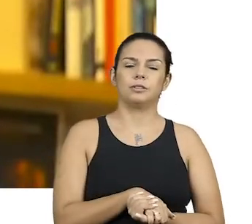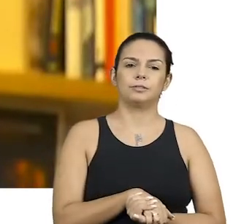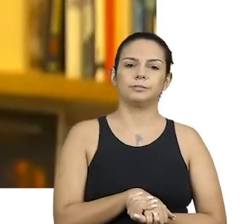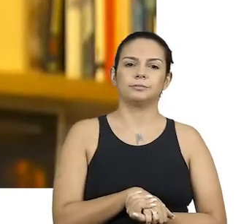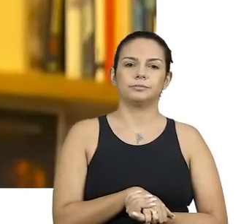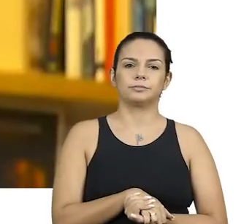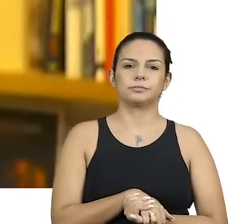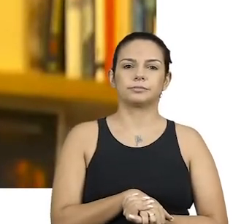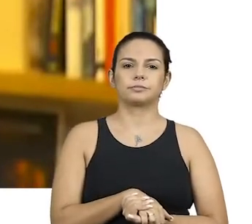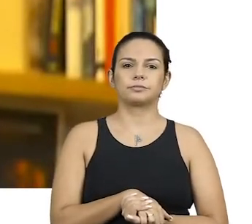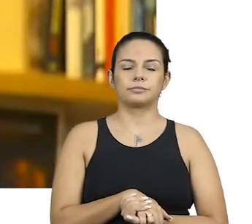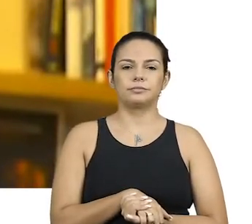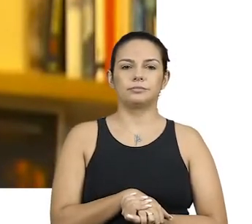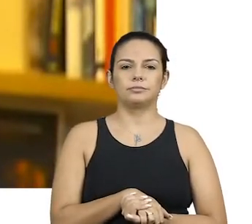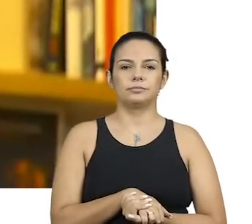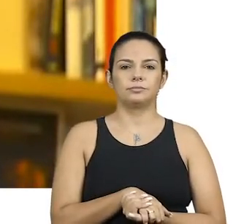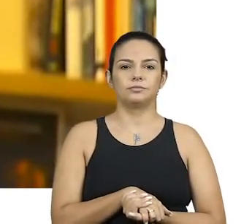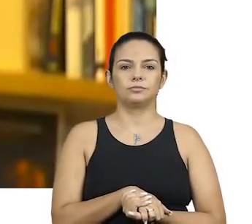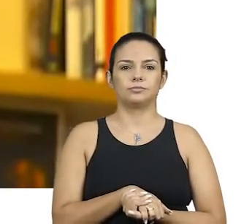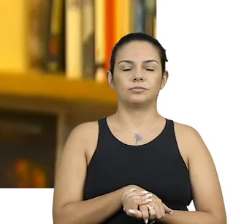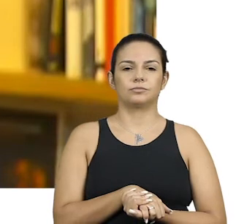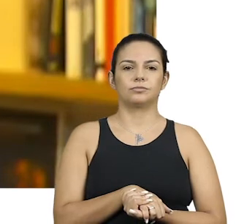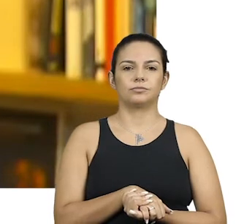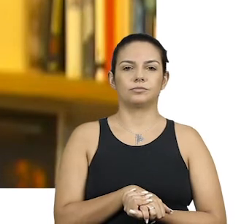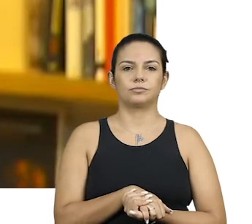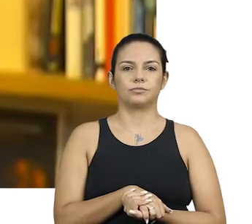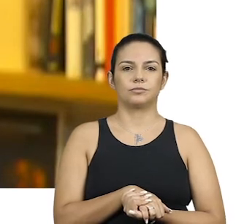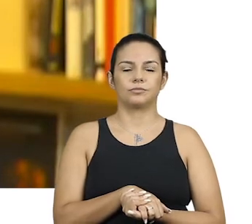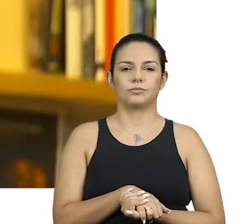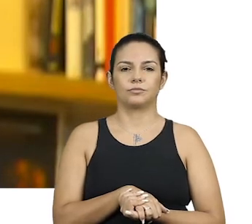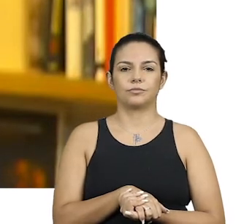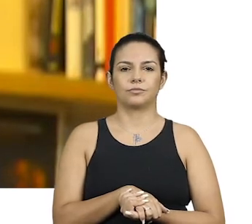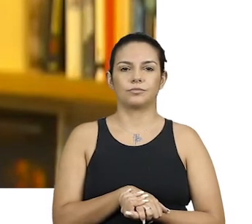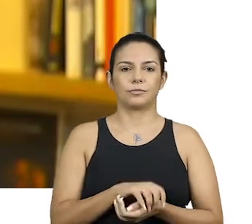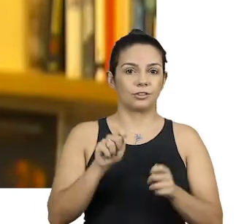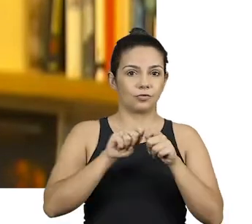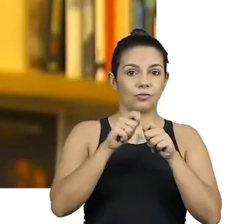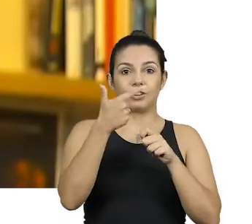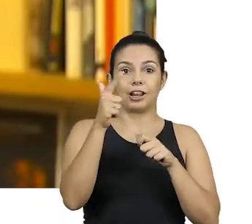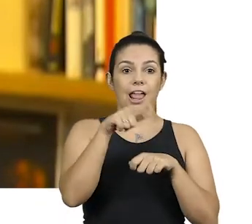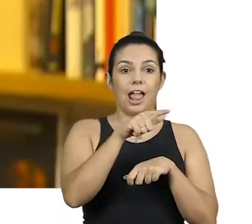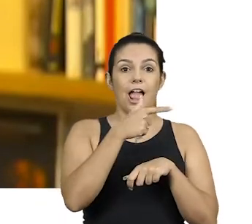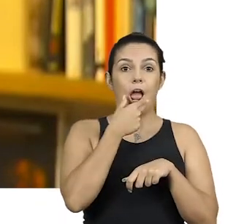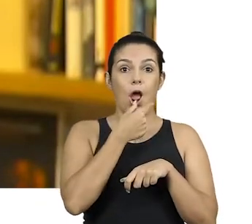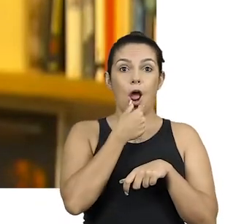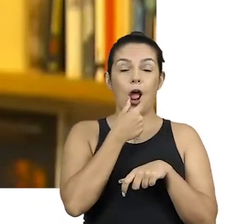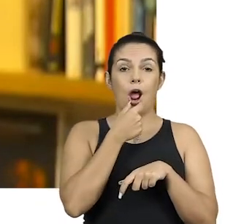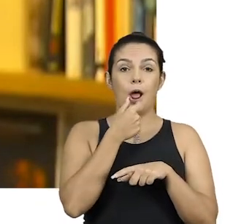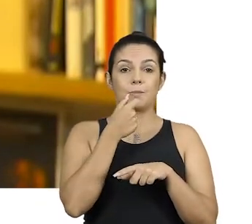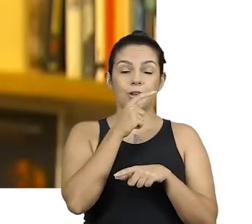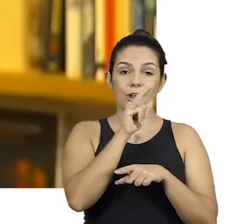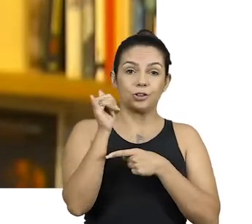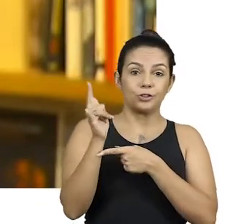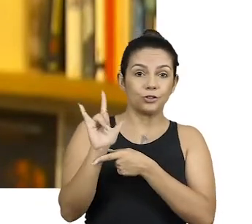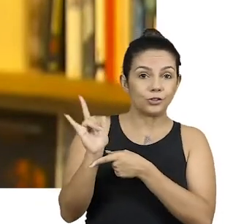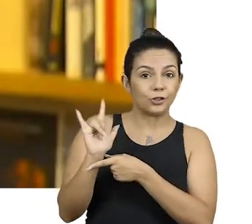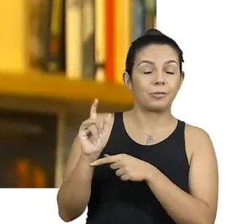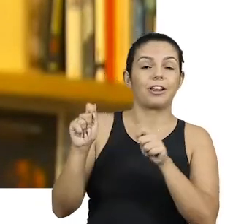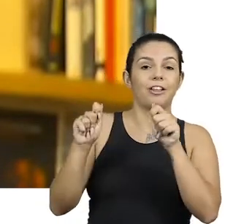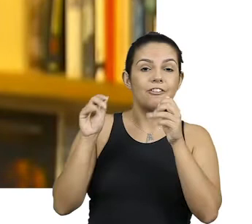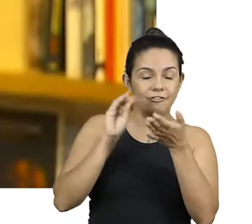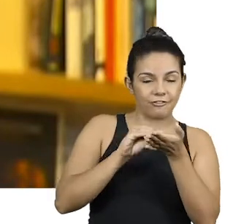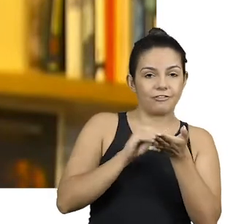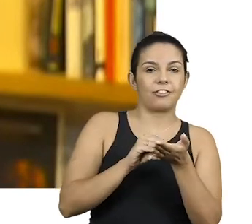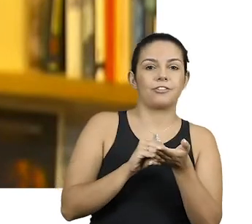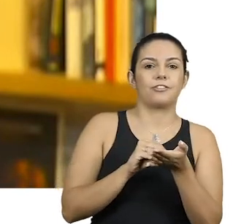Que não tinha sido feito nada sobre a vida dele, como um documentário, coisa parecida. A